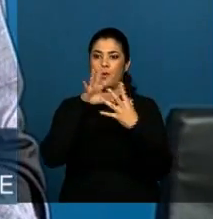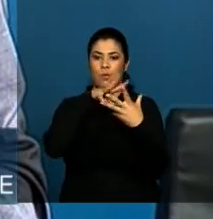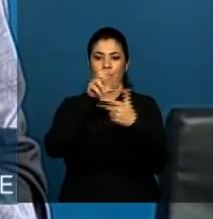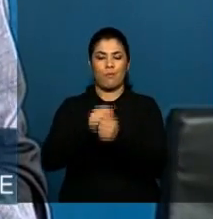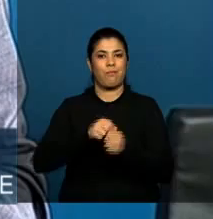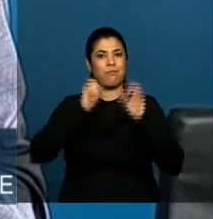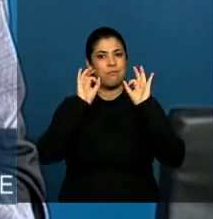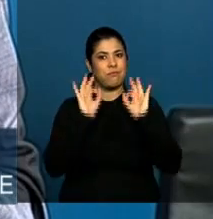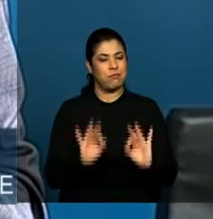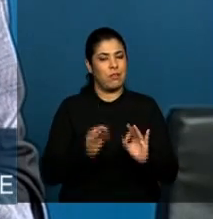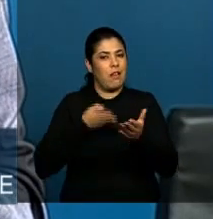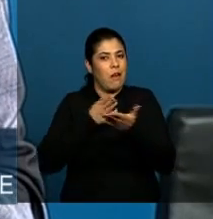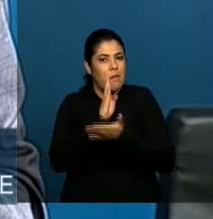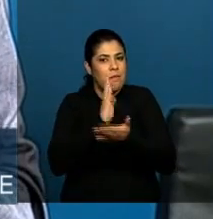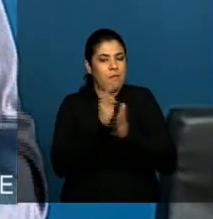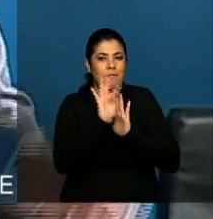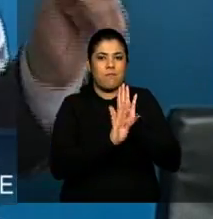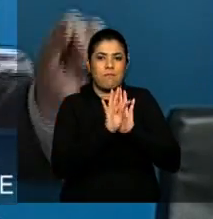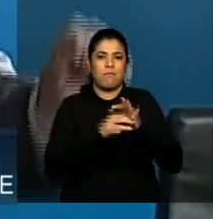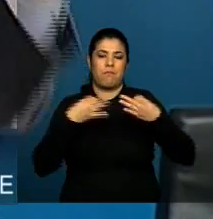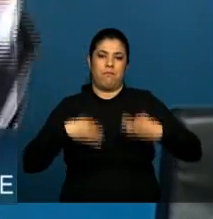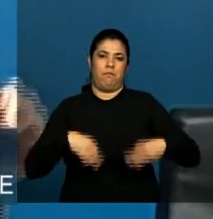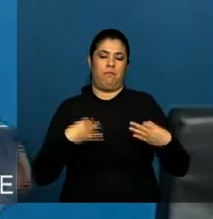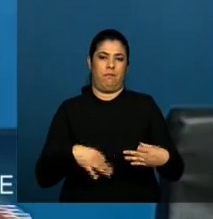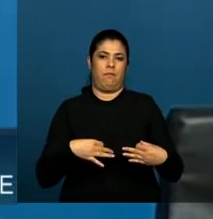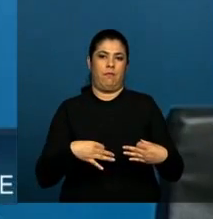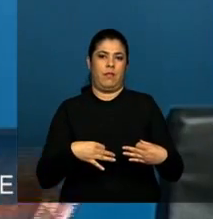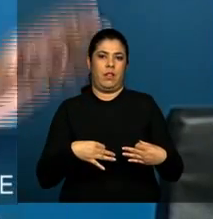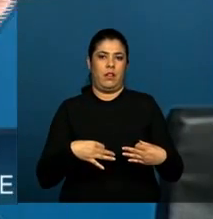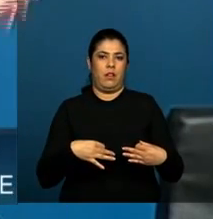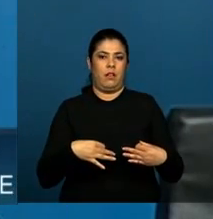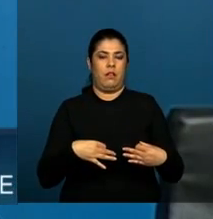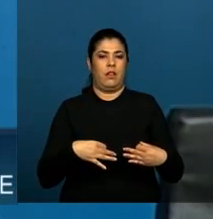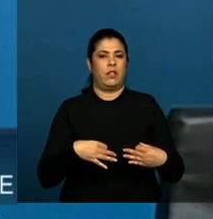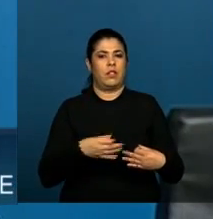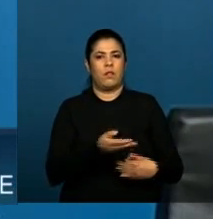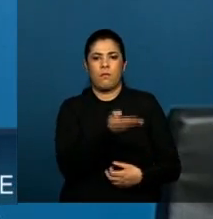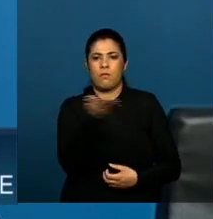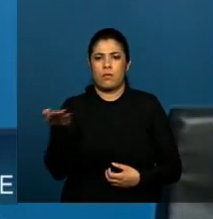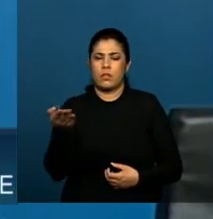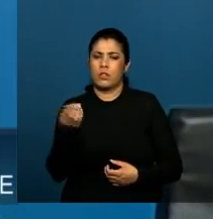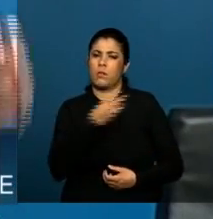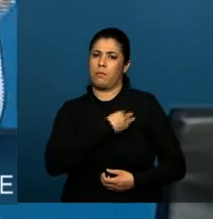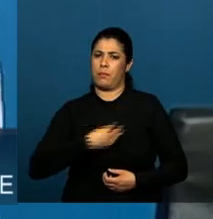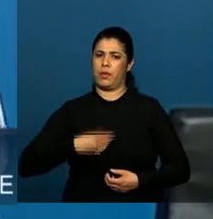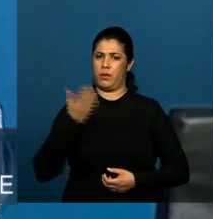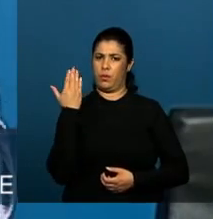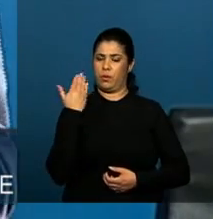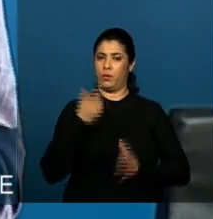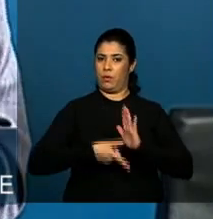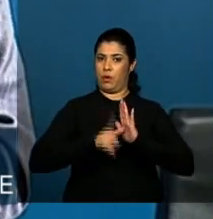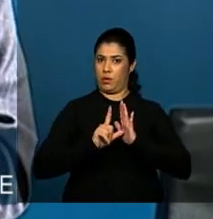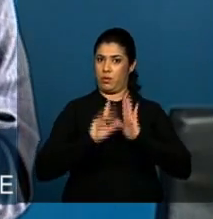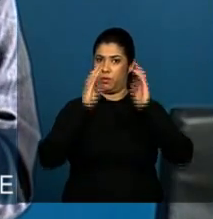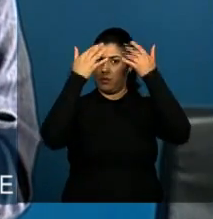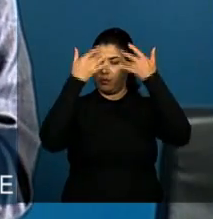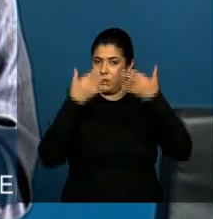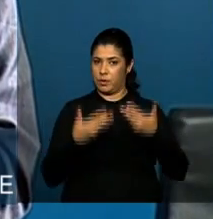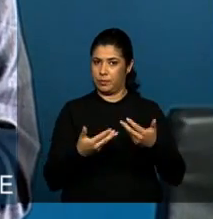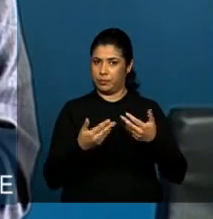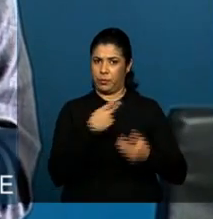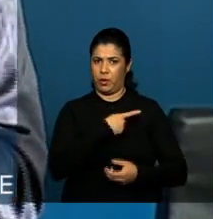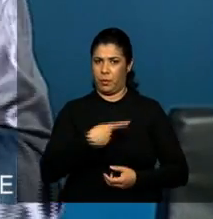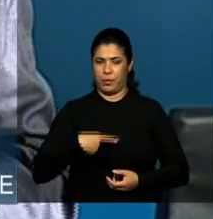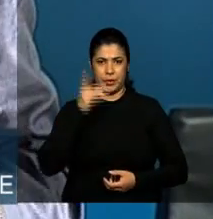aprovado pelo Congresso Nacional Brasileiro. E é por isso que sabiamente, como disseram os ministros que me antecederam, a presidente Dilma Rousseff não quis